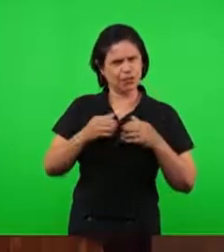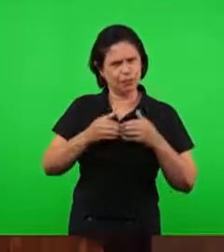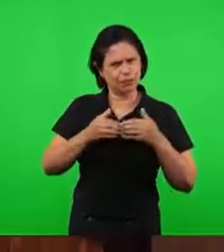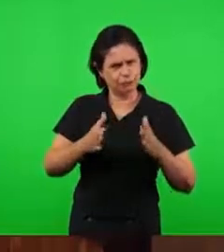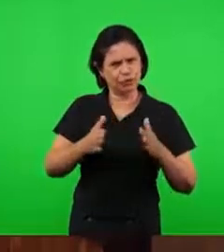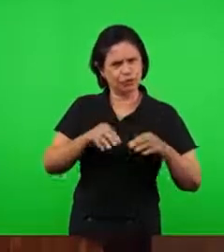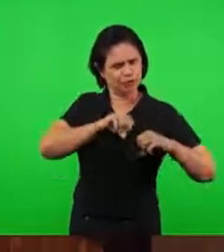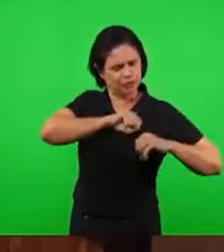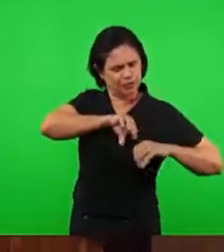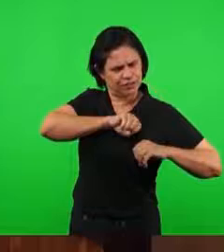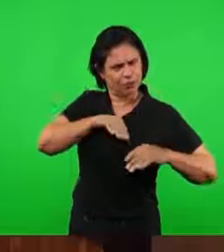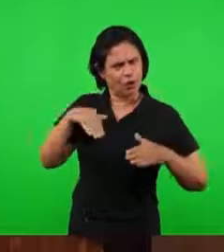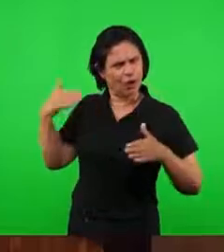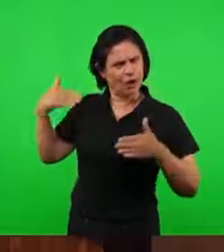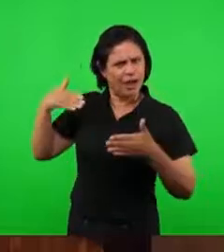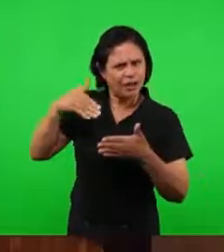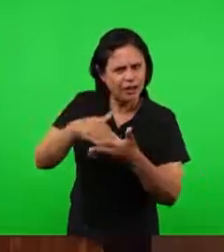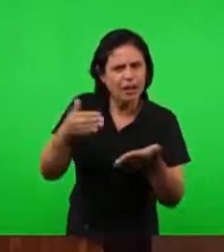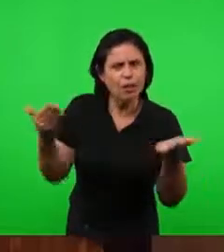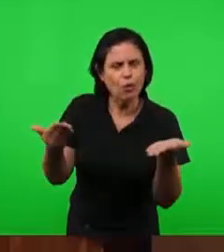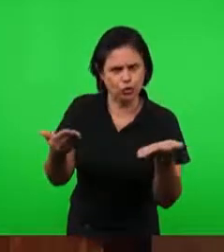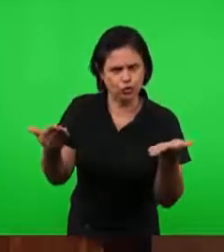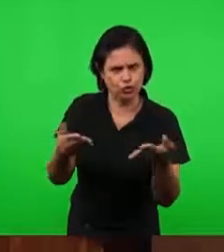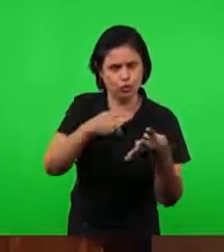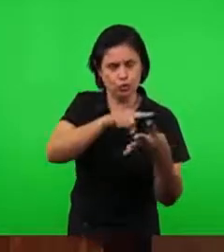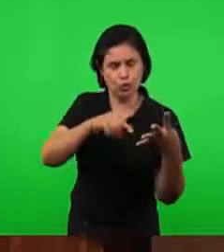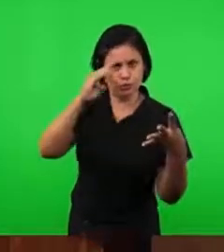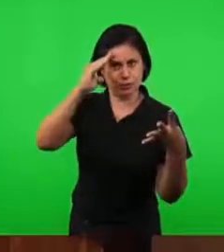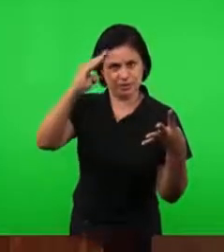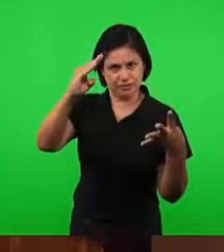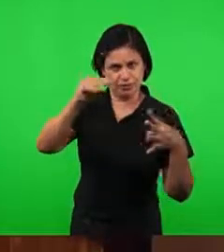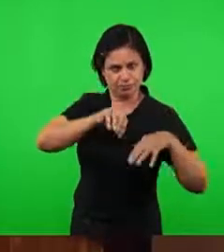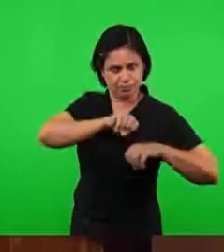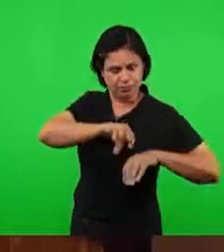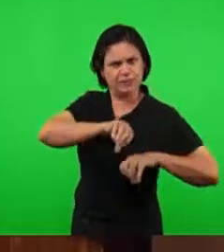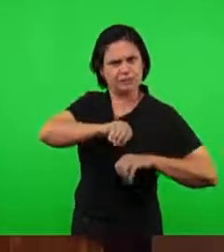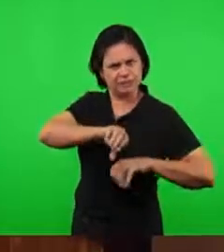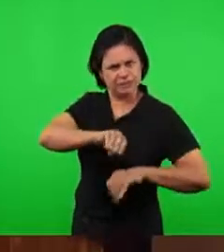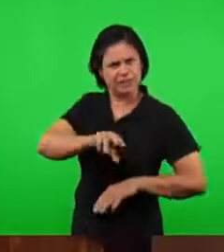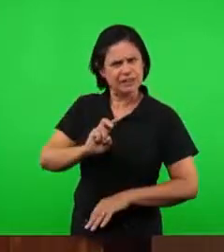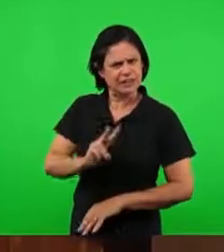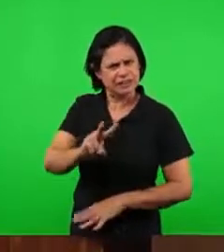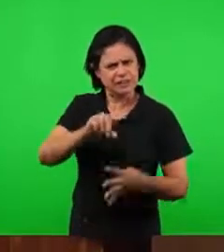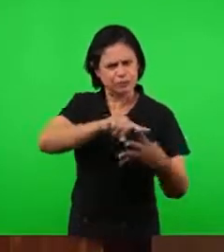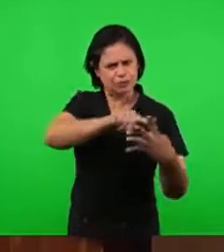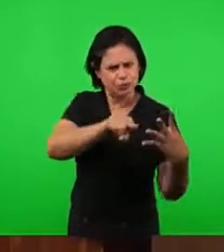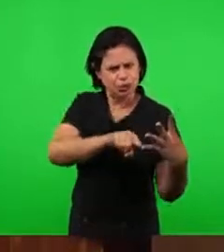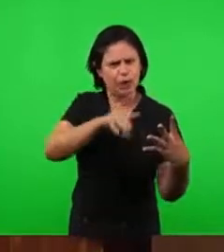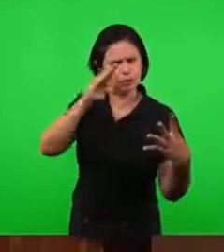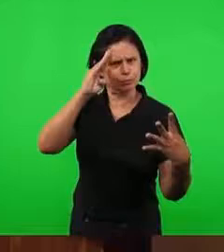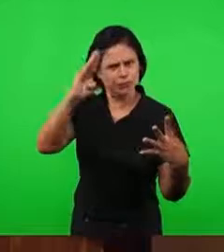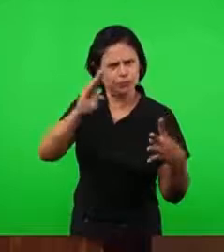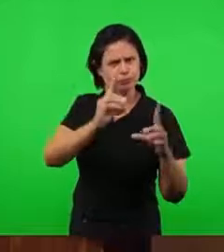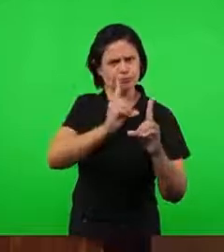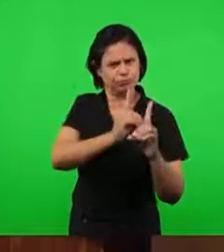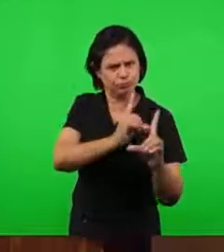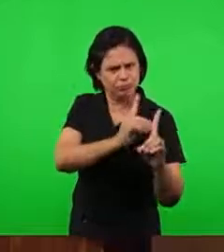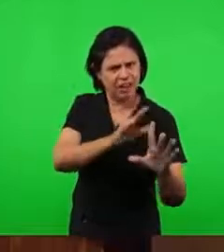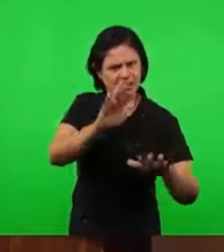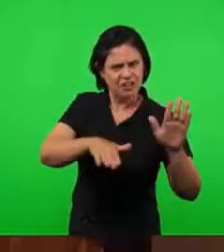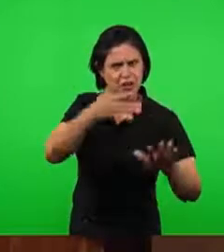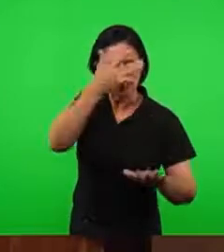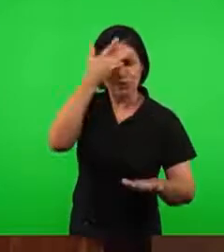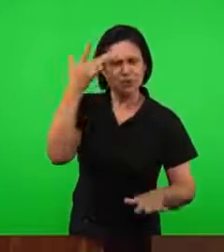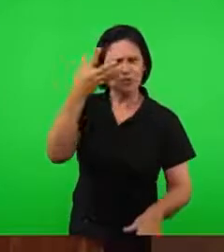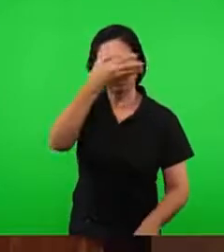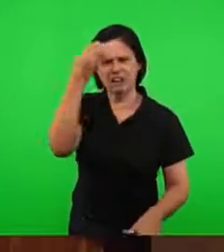os nossos dias. E que todas as vezes que esses princípios doutrinários são esquecidos